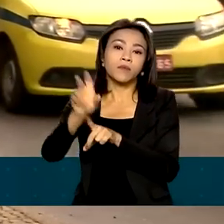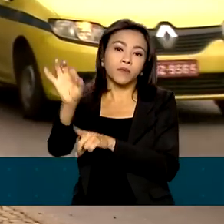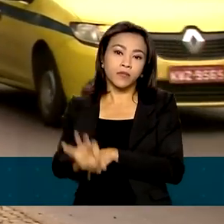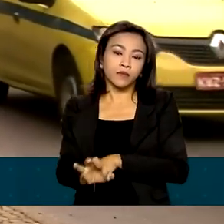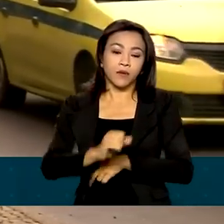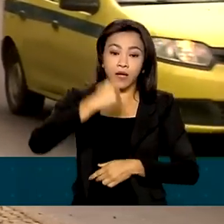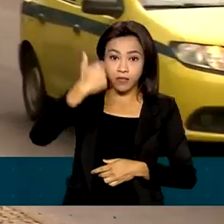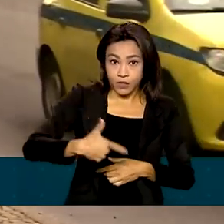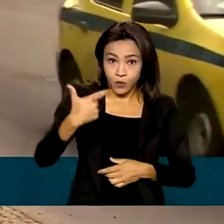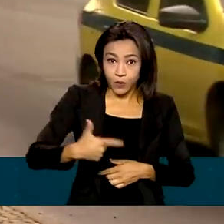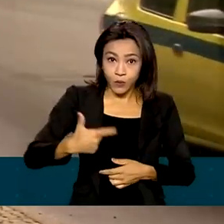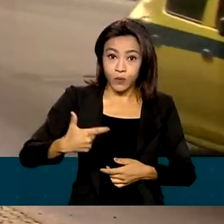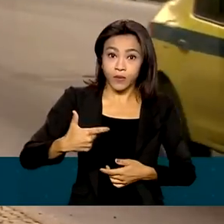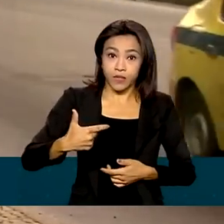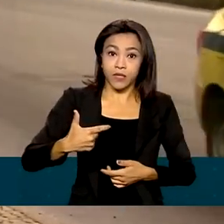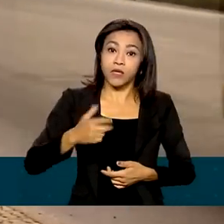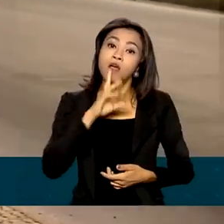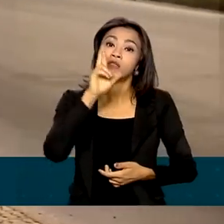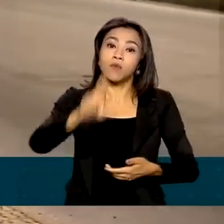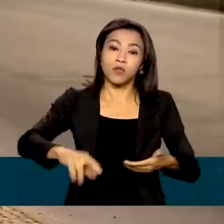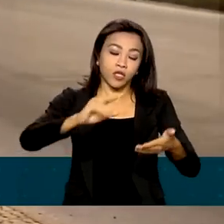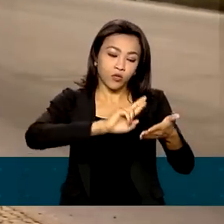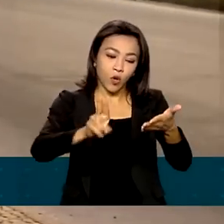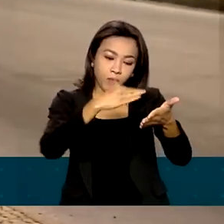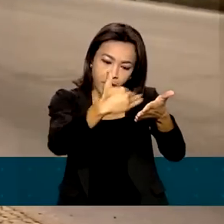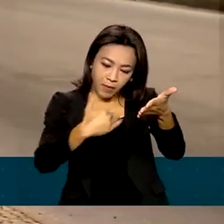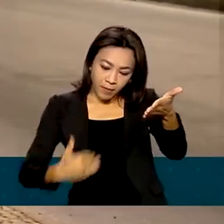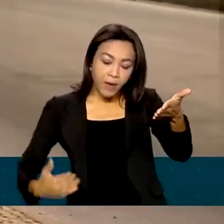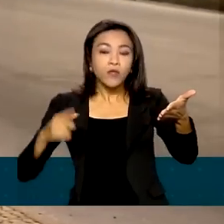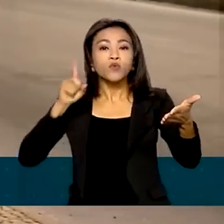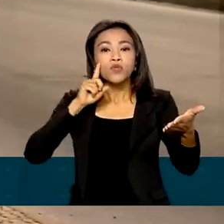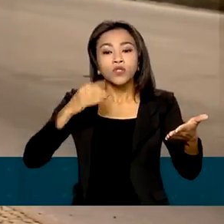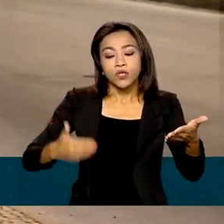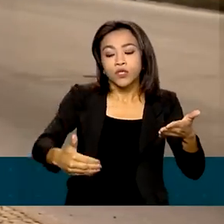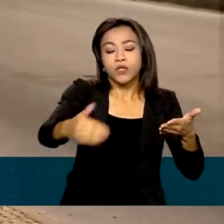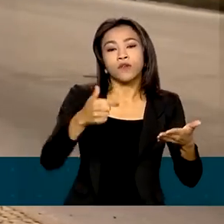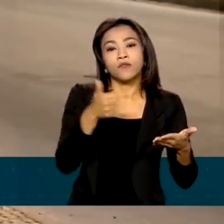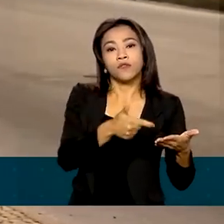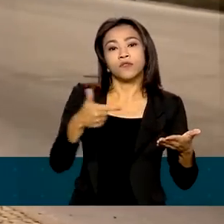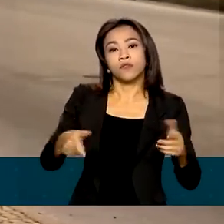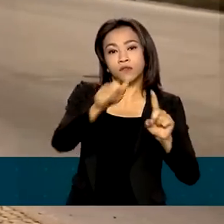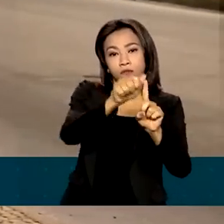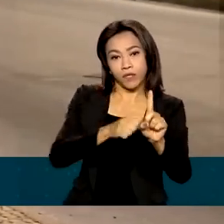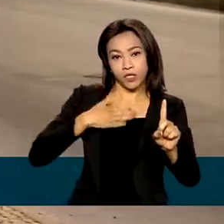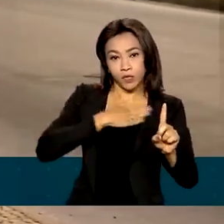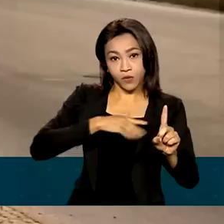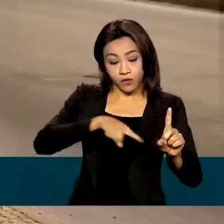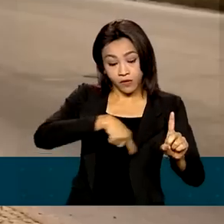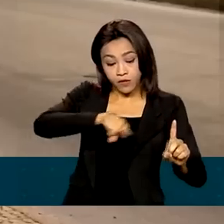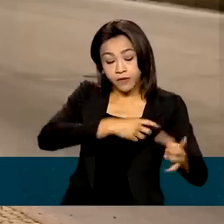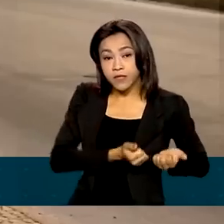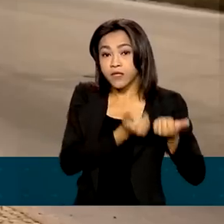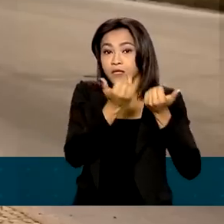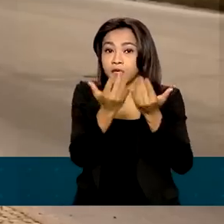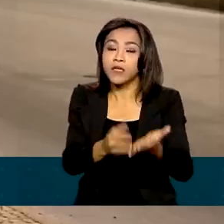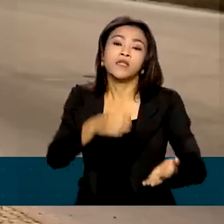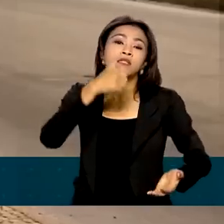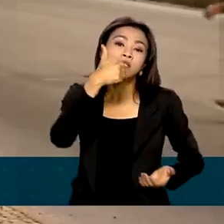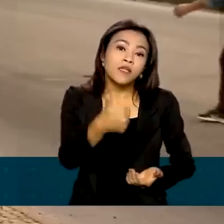chamada, o resultado da segunda chamada, sai no dia 22 de agosto. Nessa edição do ProUni serão oferecidas 190